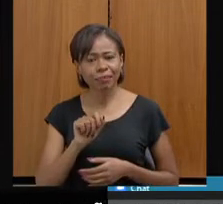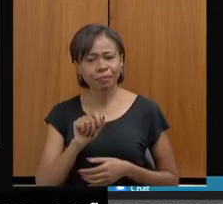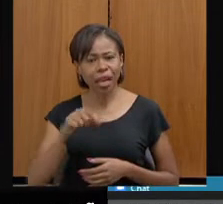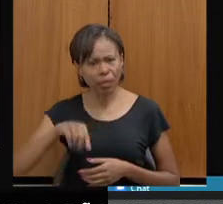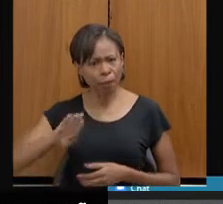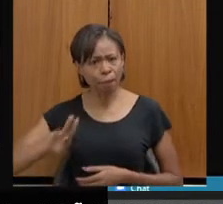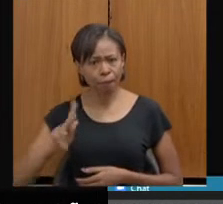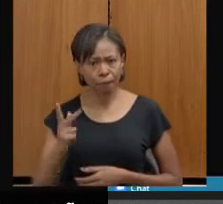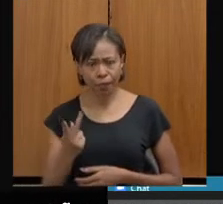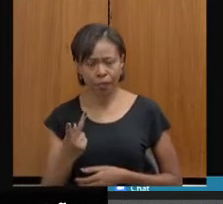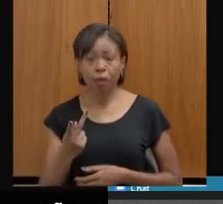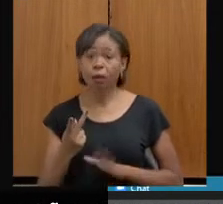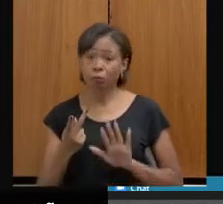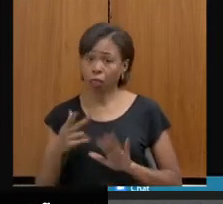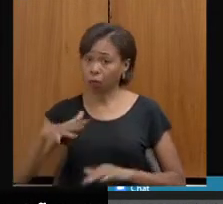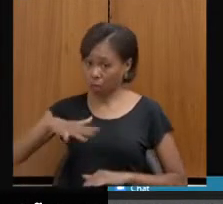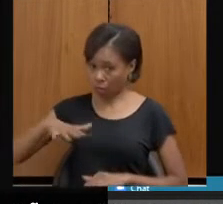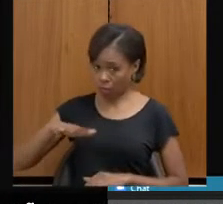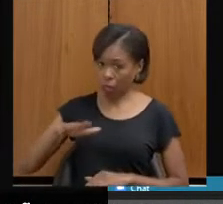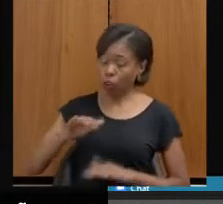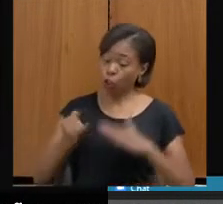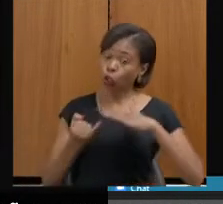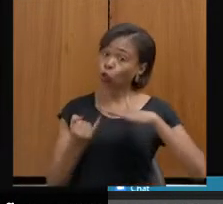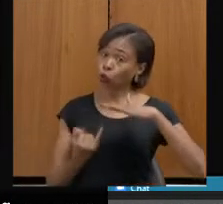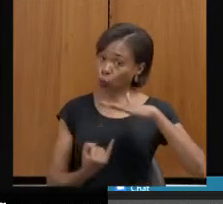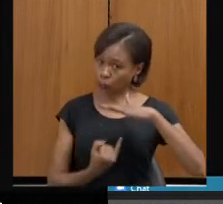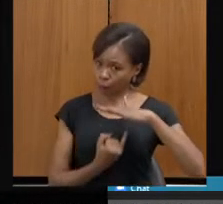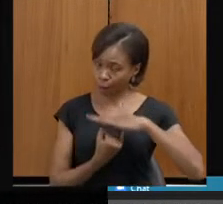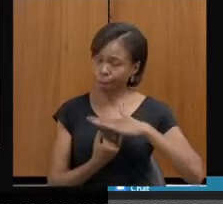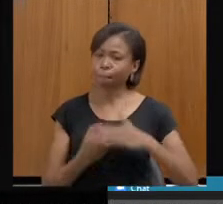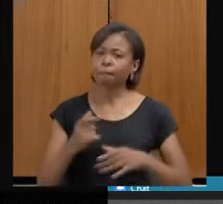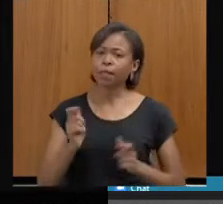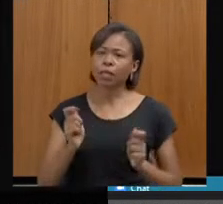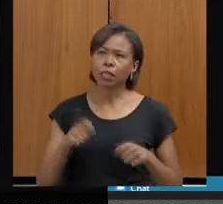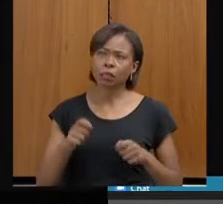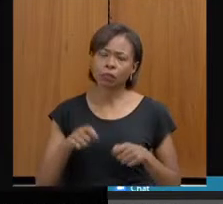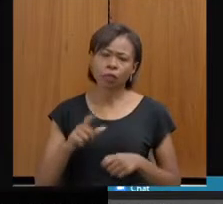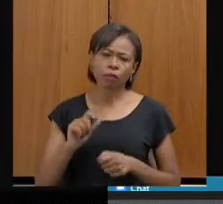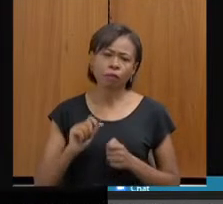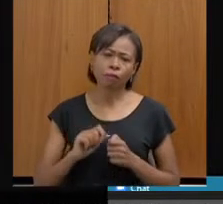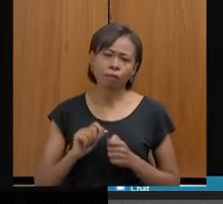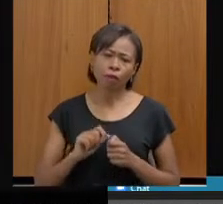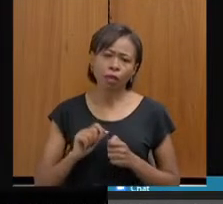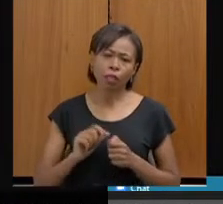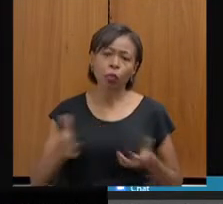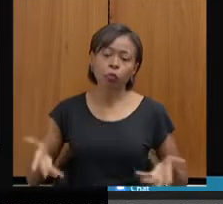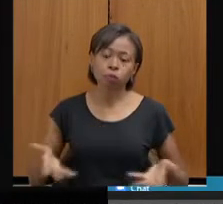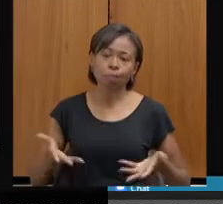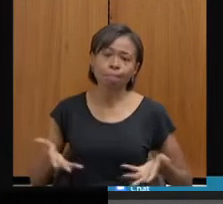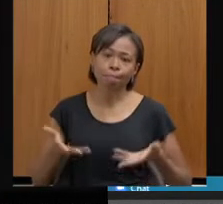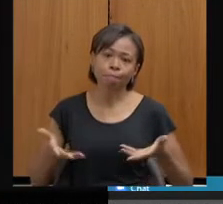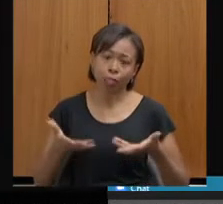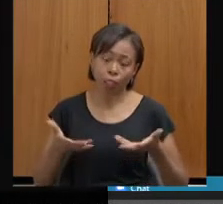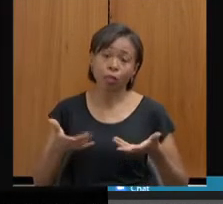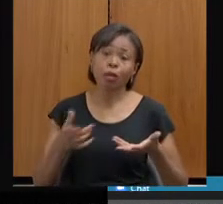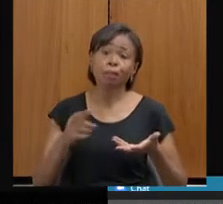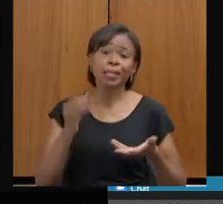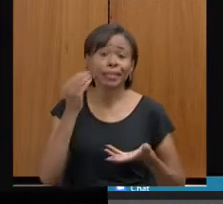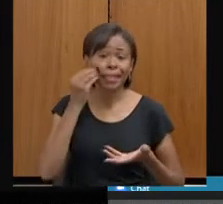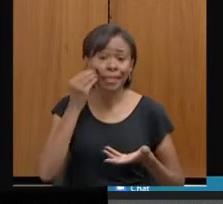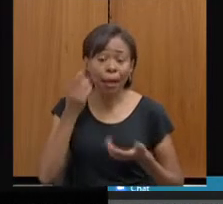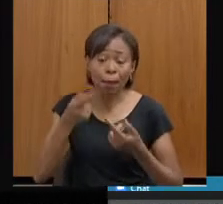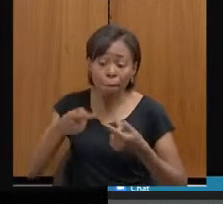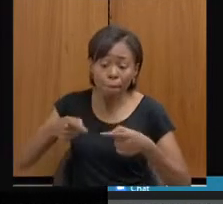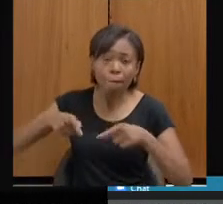de Belo Horizonte, mas, assim, a nível institucional, nós fazemos um estímulo para que haja essa busca de parceria? Sim,